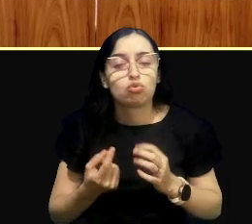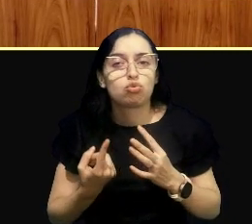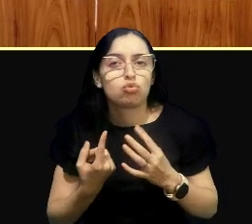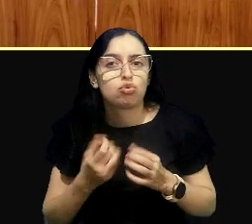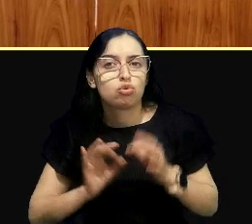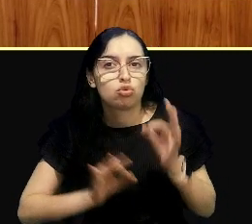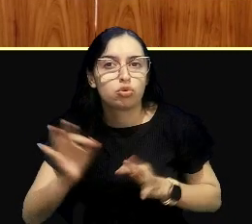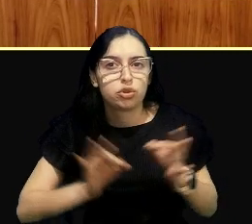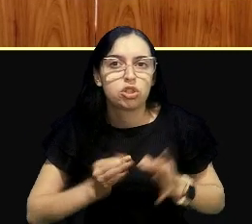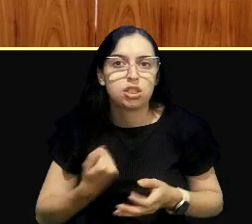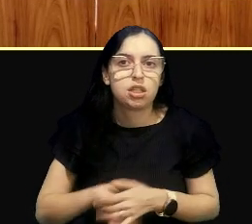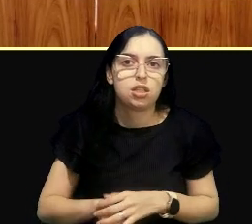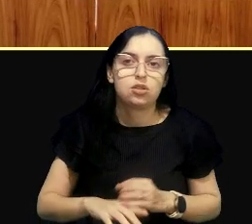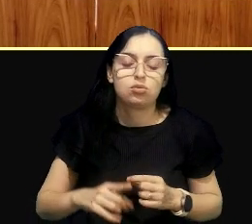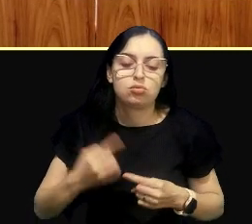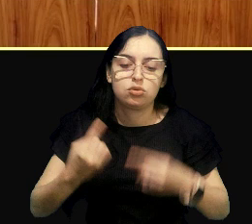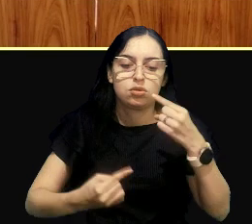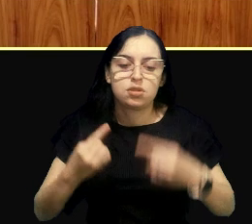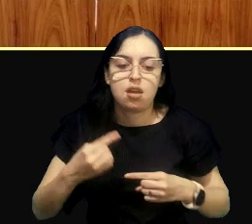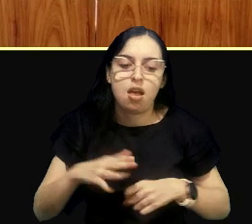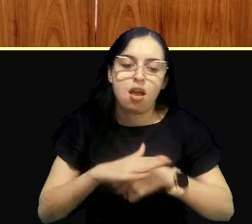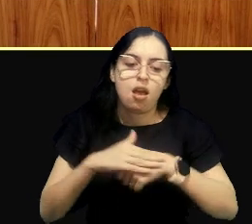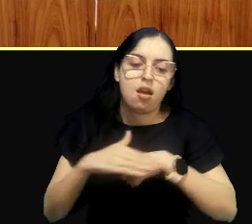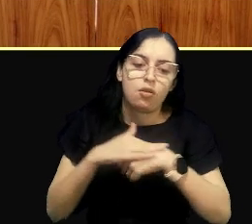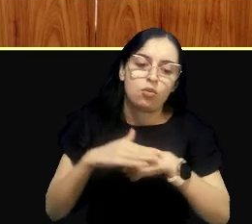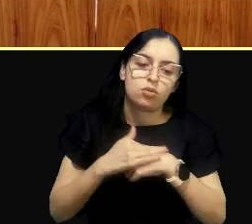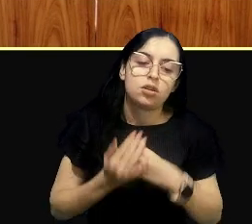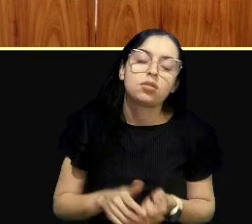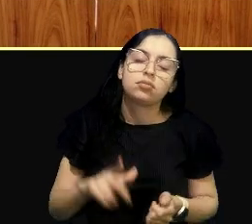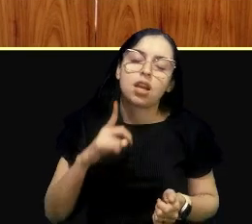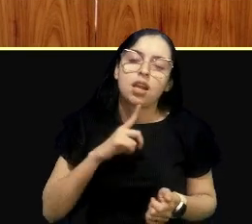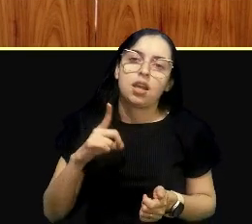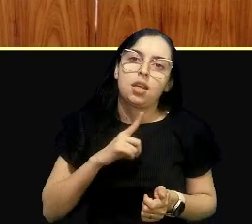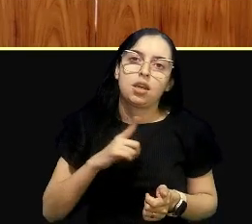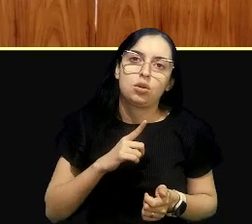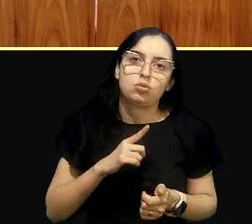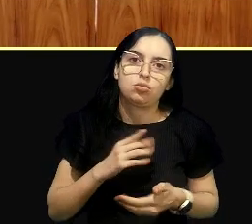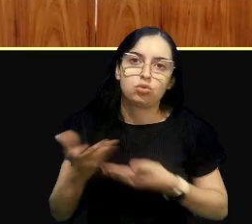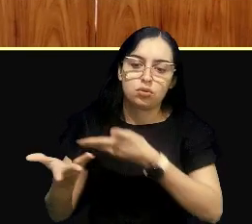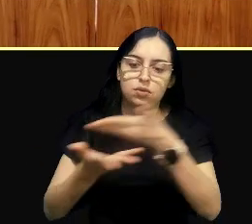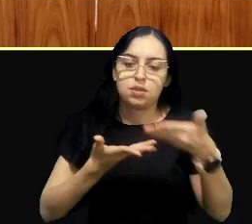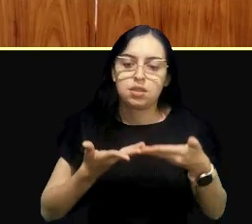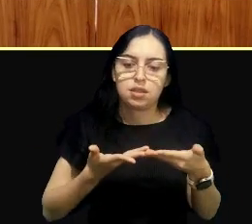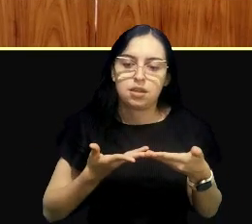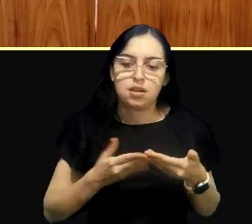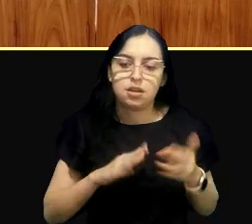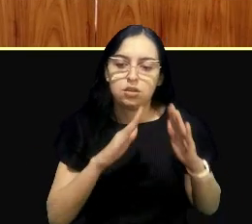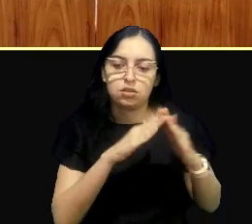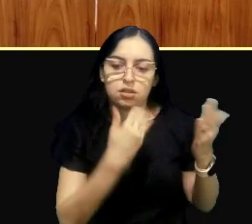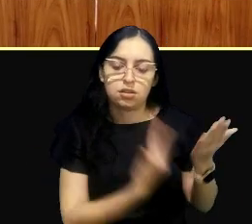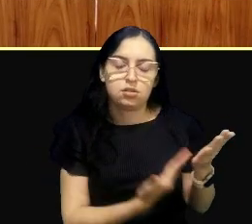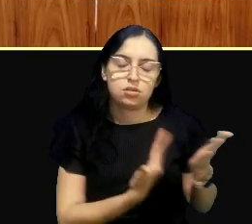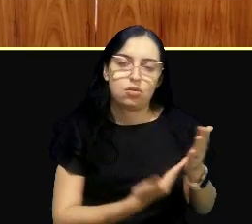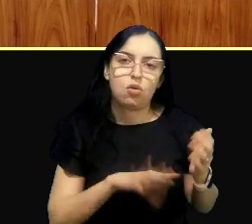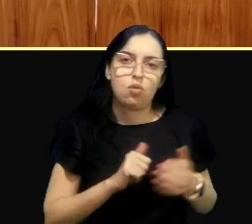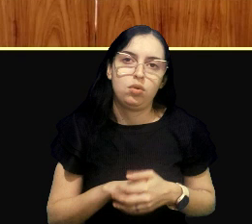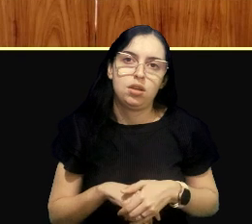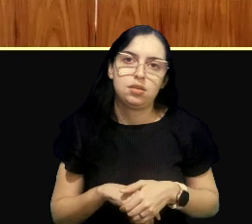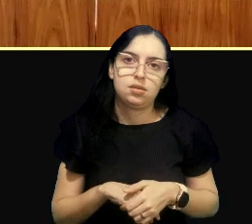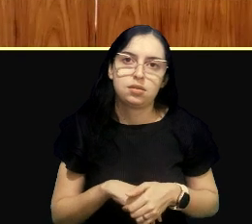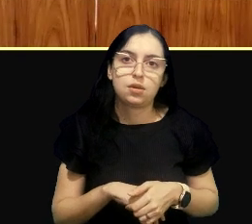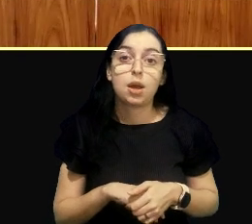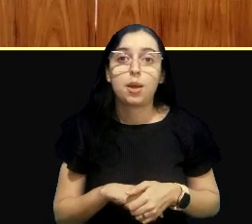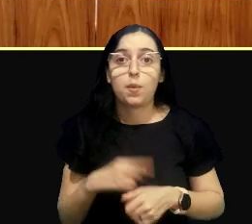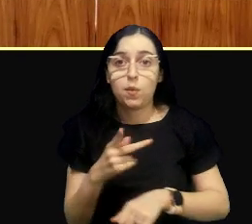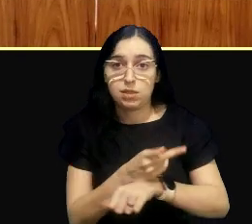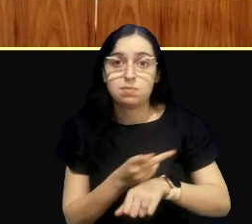e do diálogo que os atores de justiça têm com, com os senhores da academia, não é, e com as pesquisas,